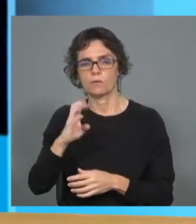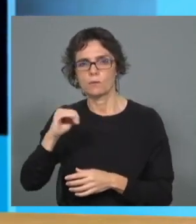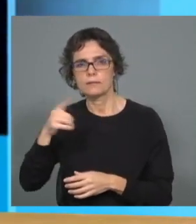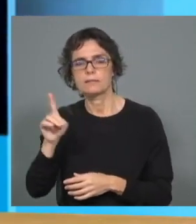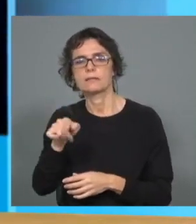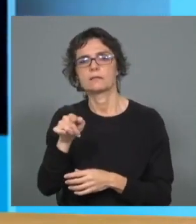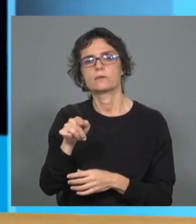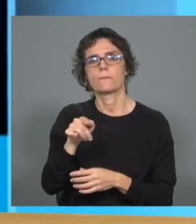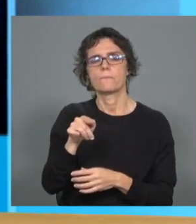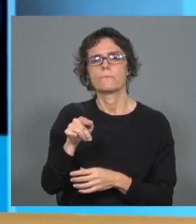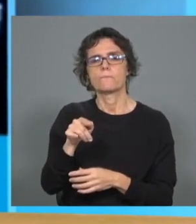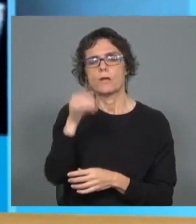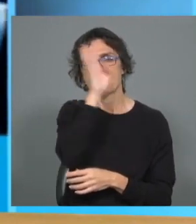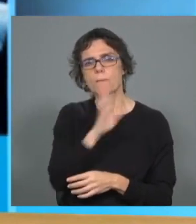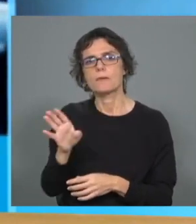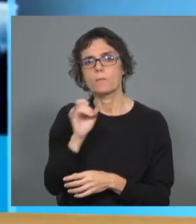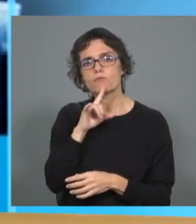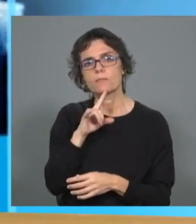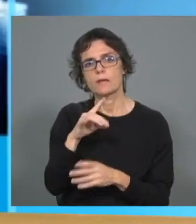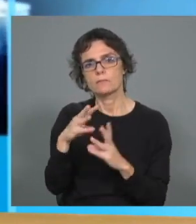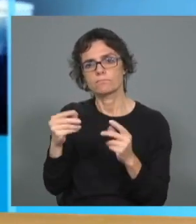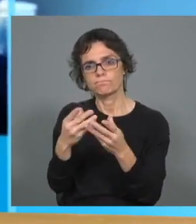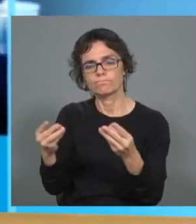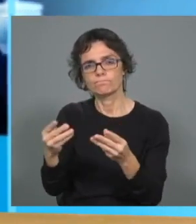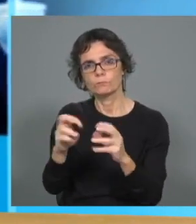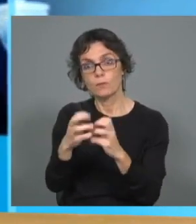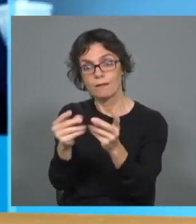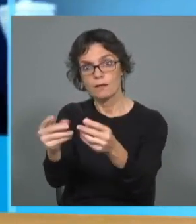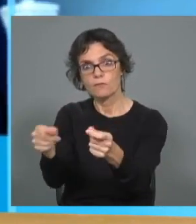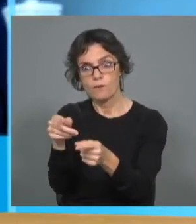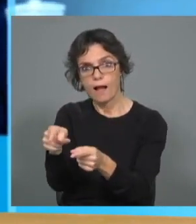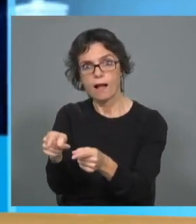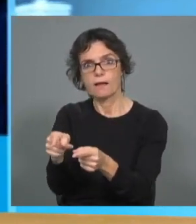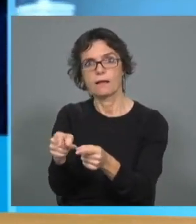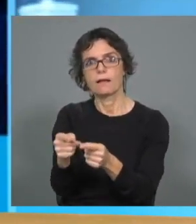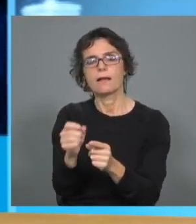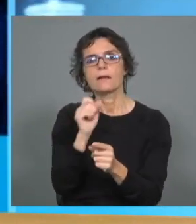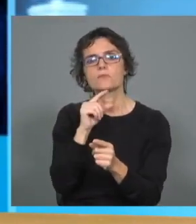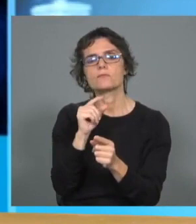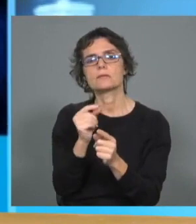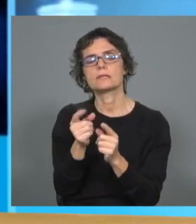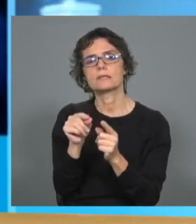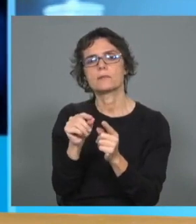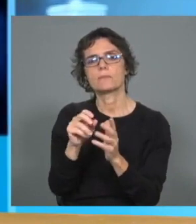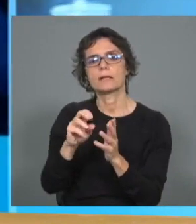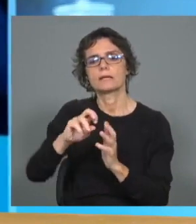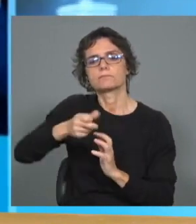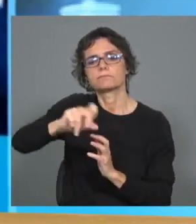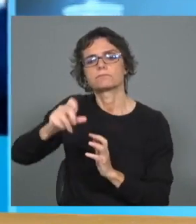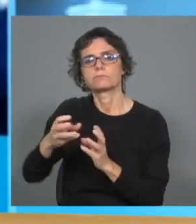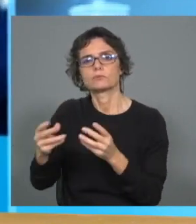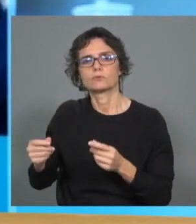implementar algumas soluções da encíclica e que recuperam muito daquilo que são as soluções locais e das